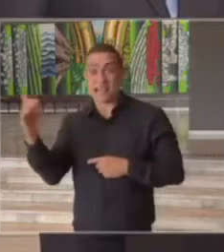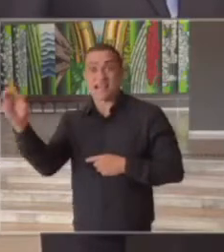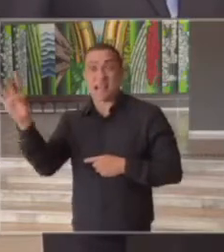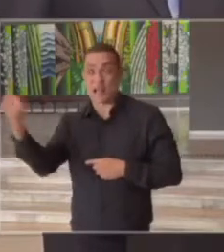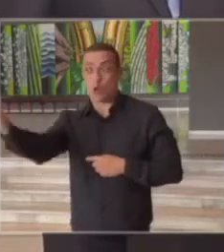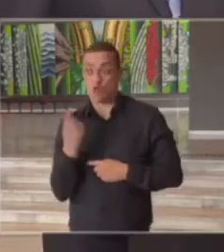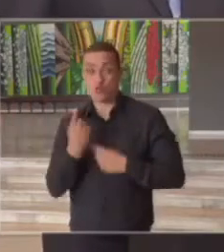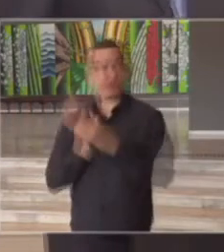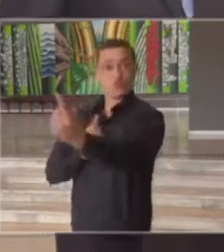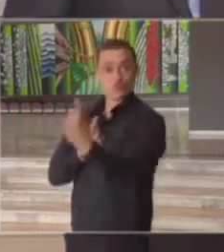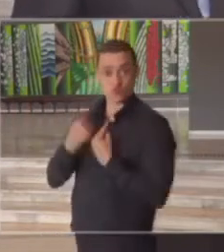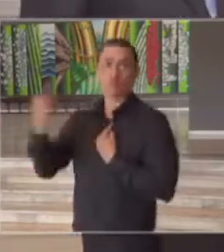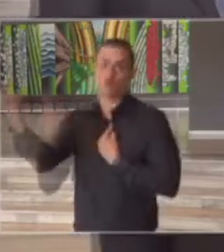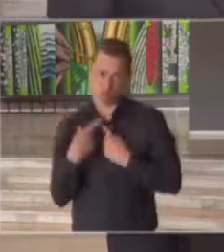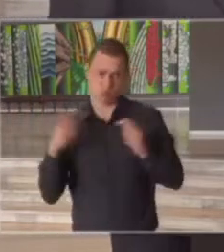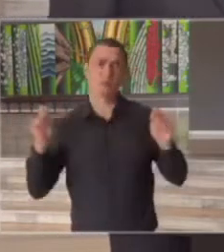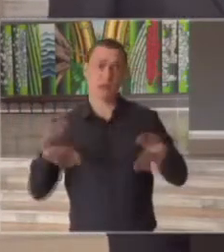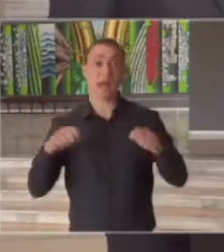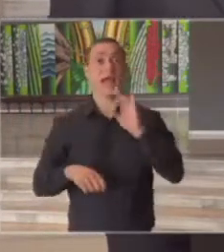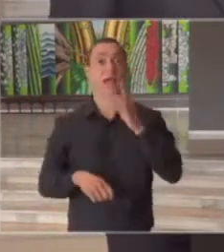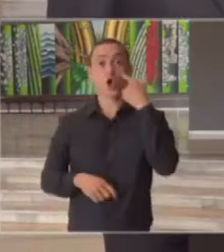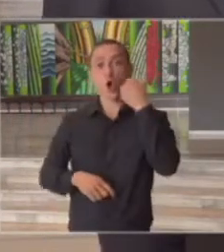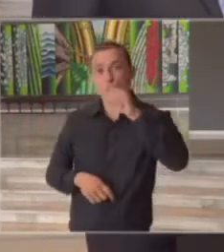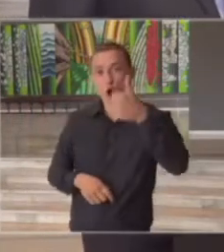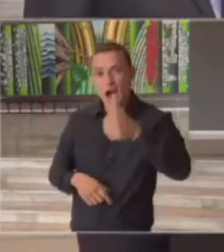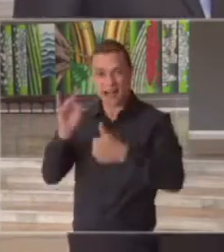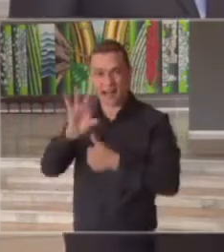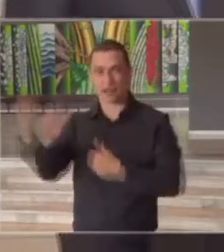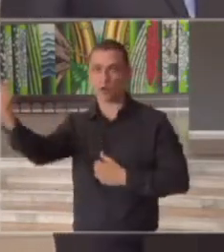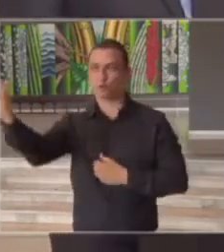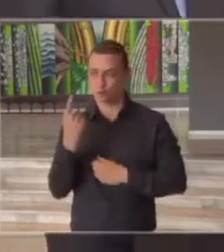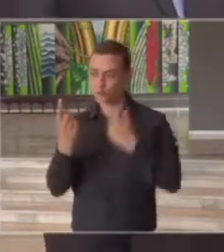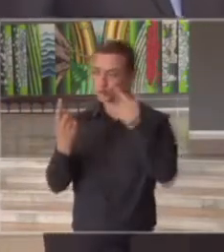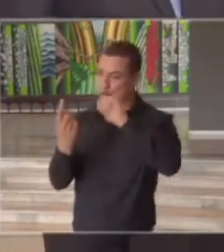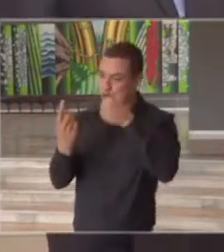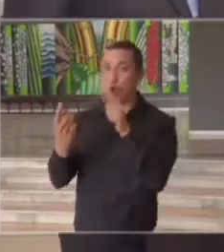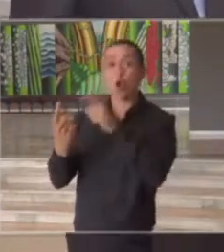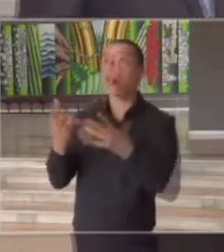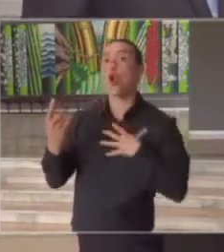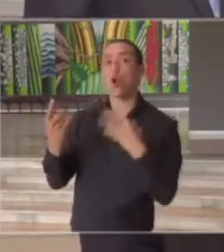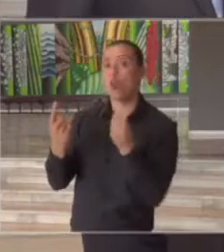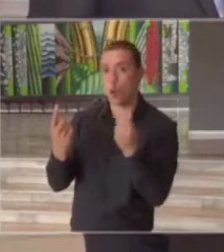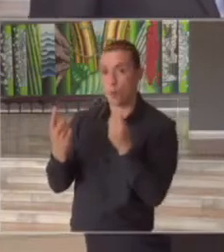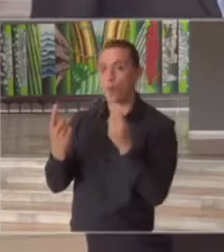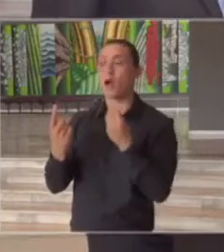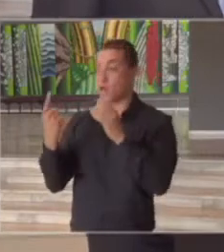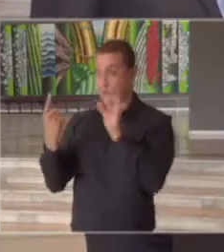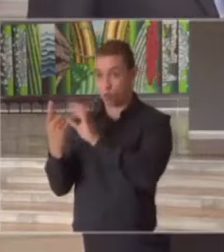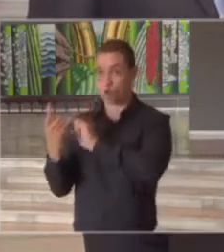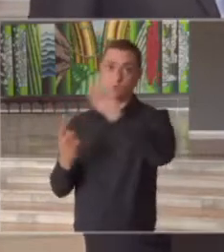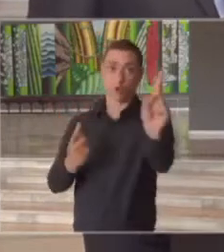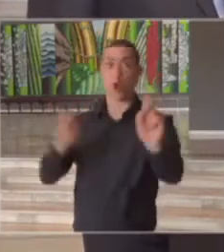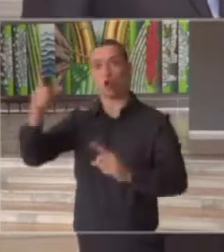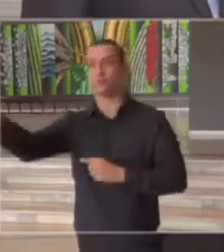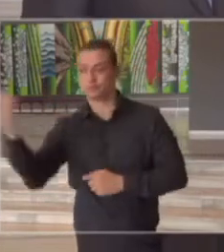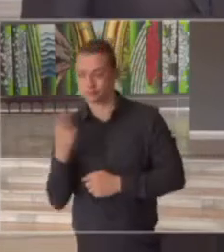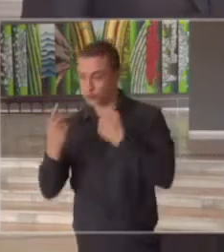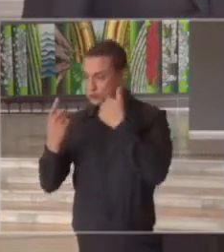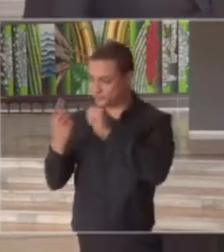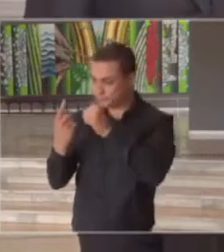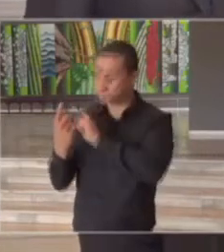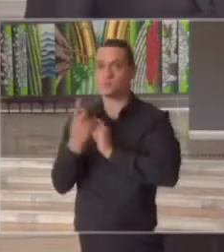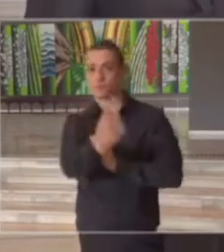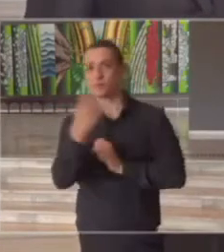maneira individualizada é o exame de cada atleta para saber a sua condição são os testes para saber